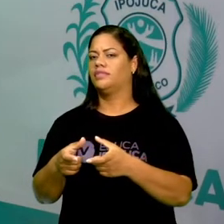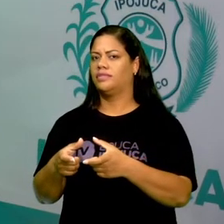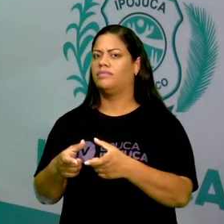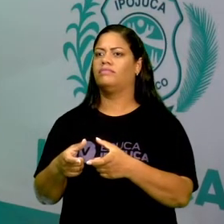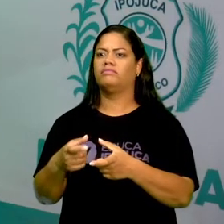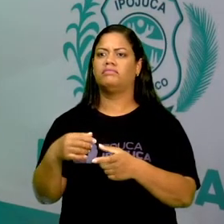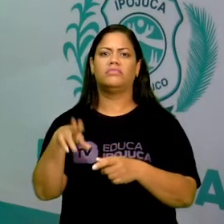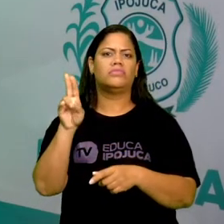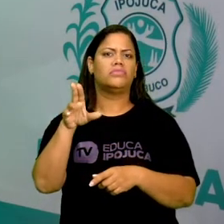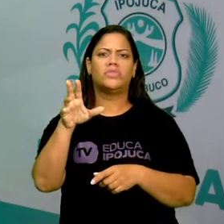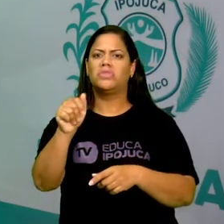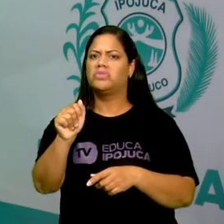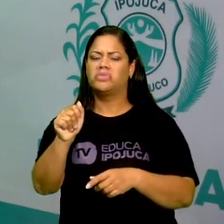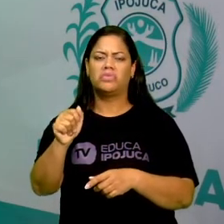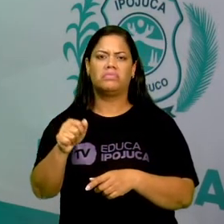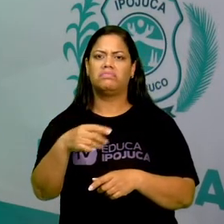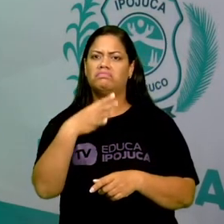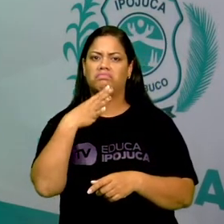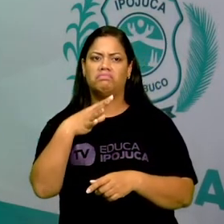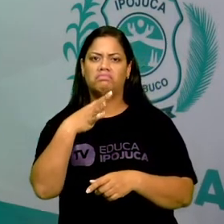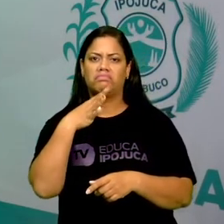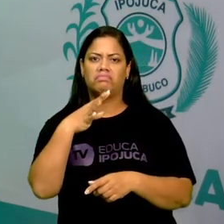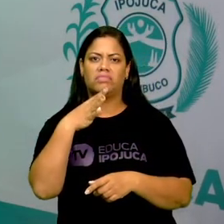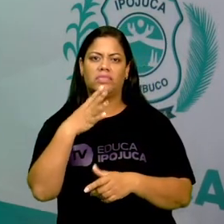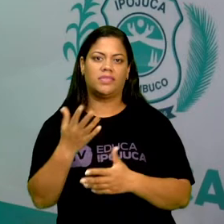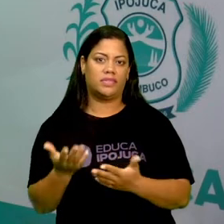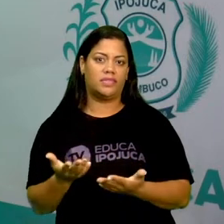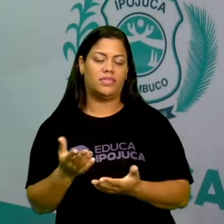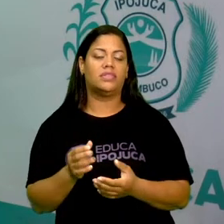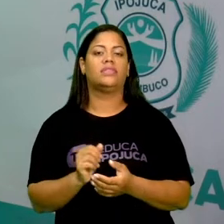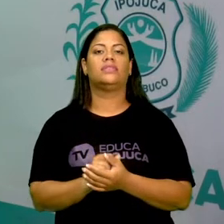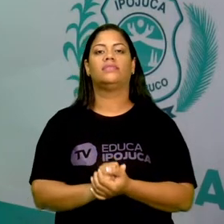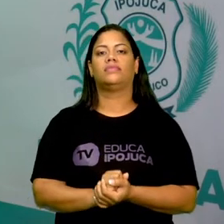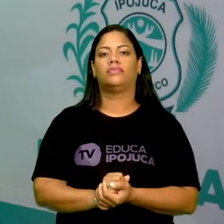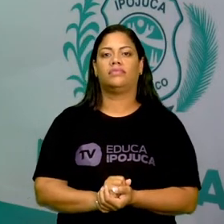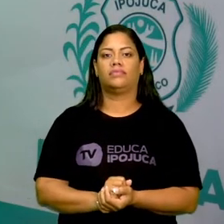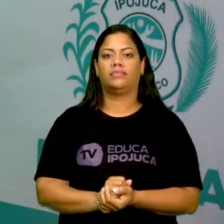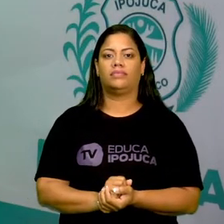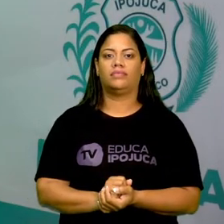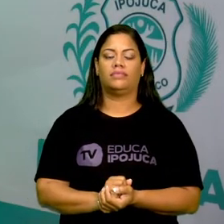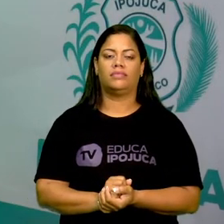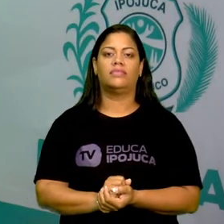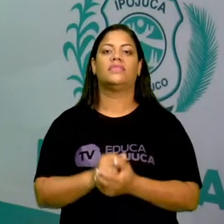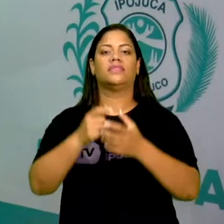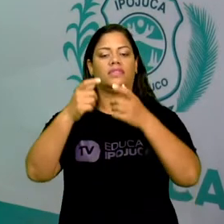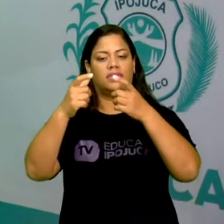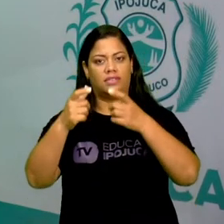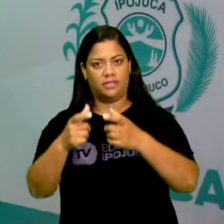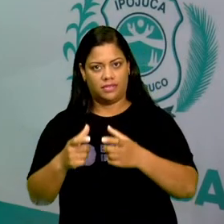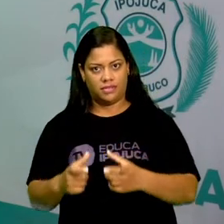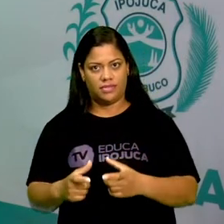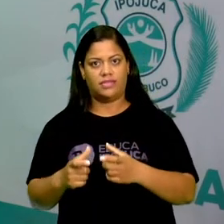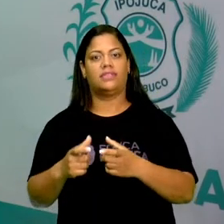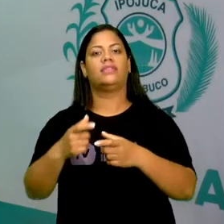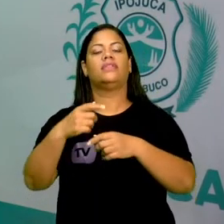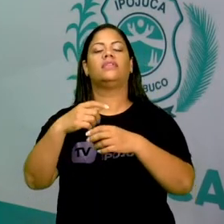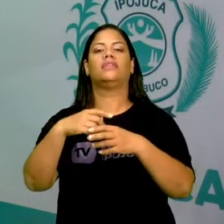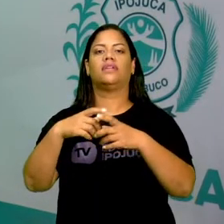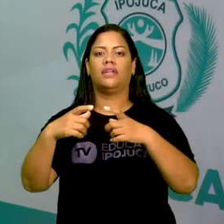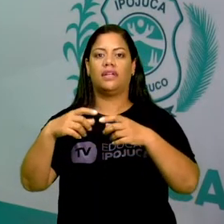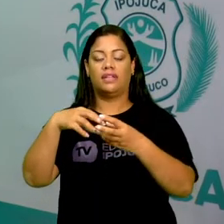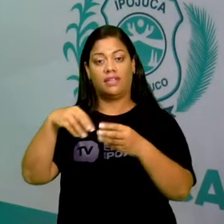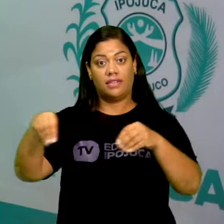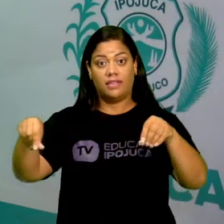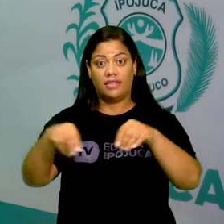que nunca fomos. Então, serve para localizarmos no espaço